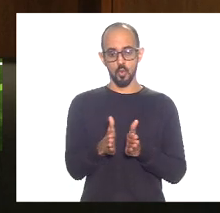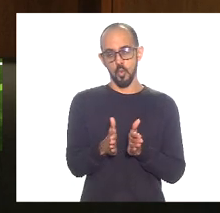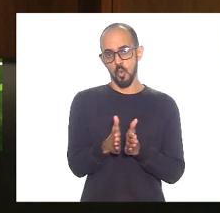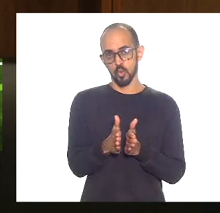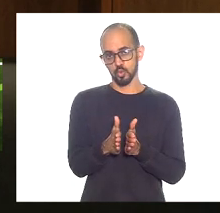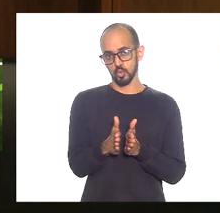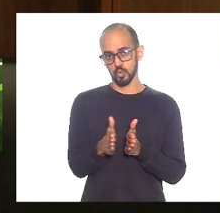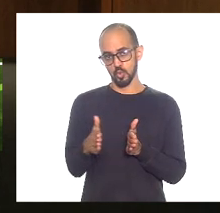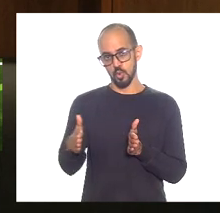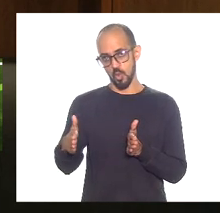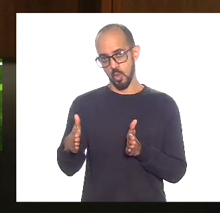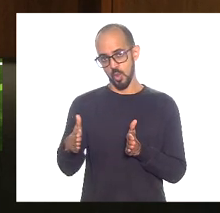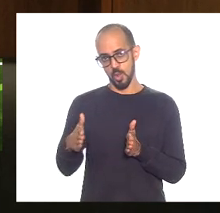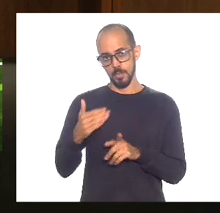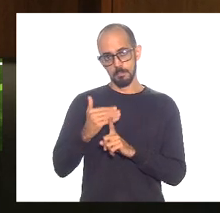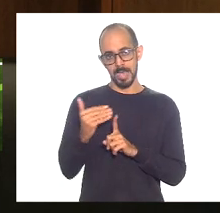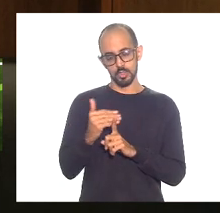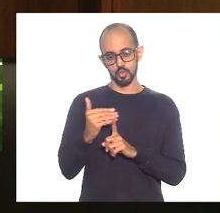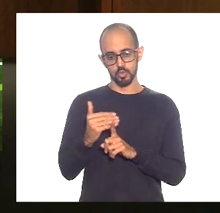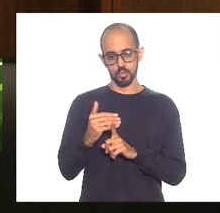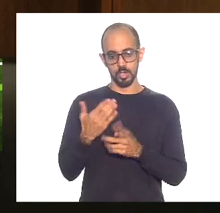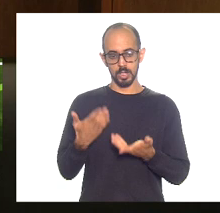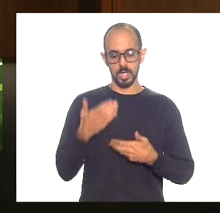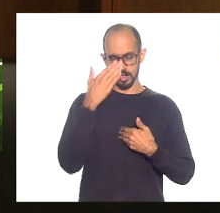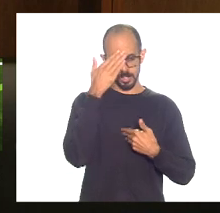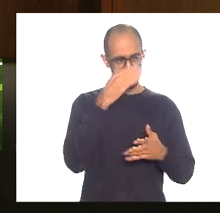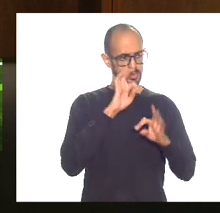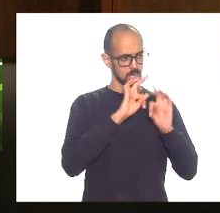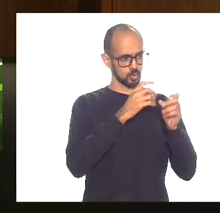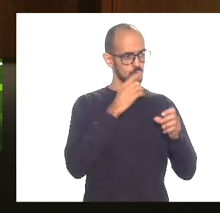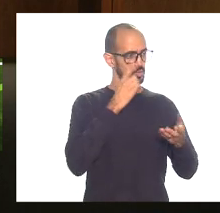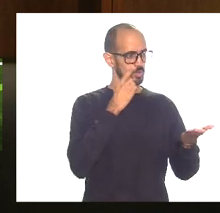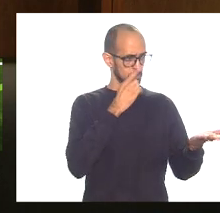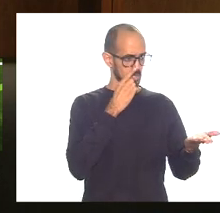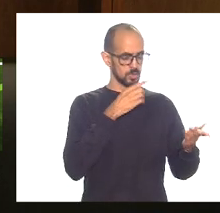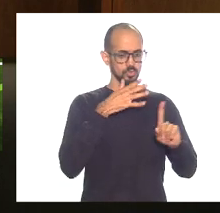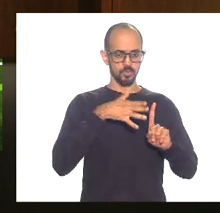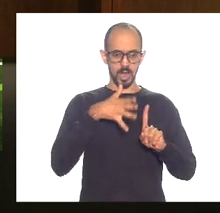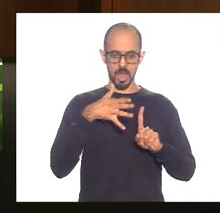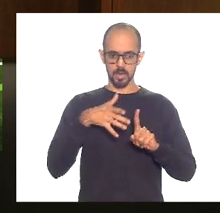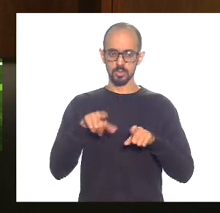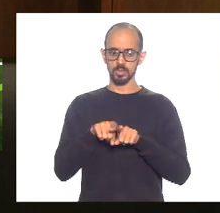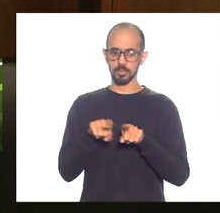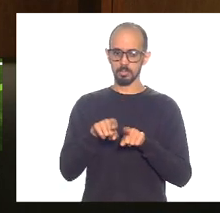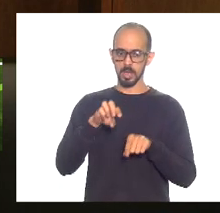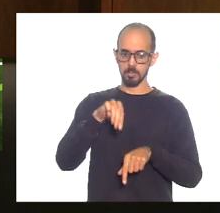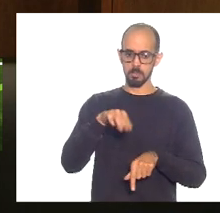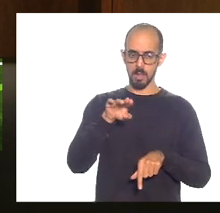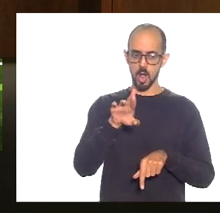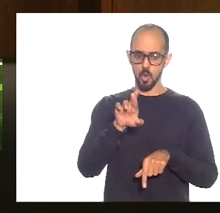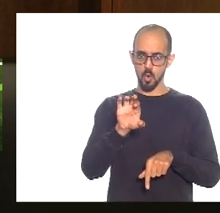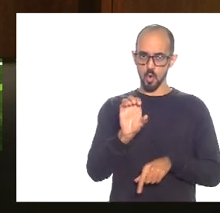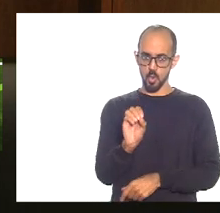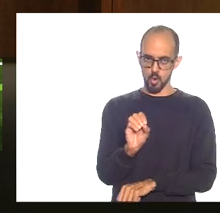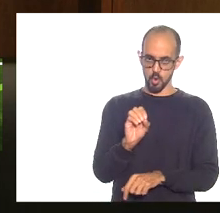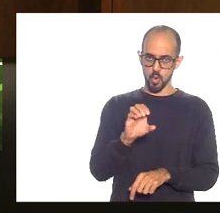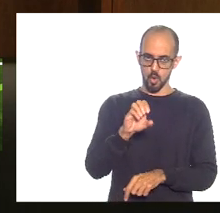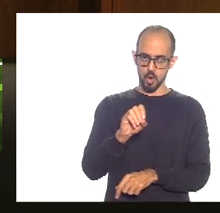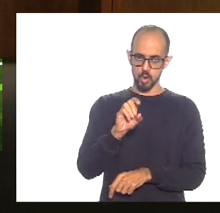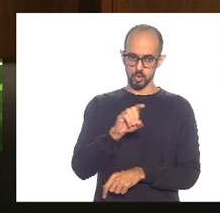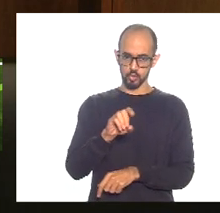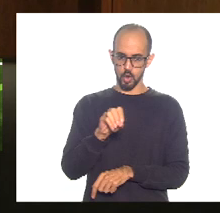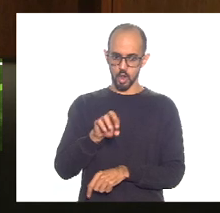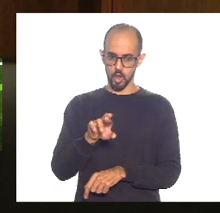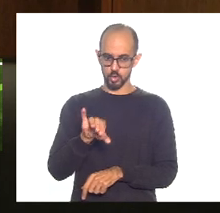os deputados que falaram deputados e deputadas que usaram da palavra quero agradecer o Mauro Osório e a gente precisa ter mais esses